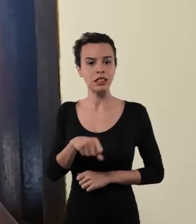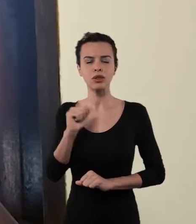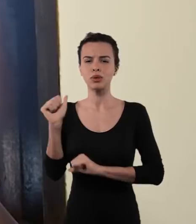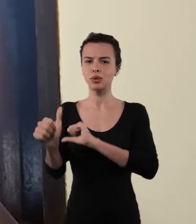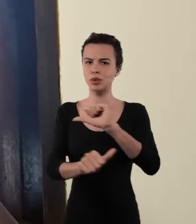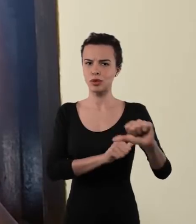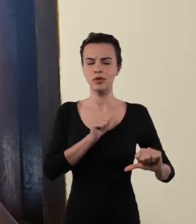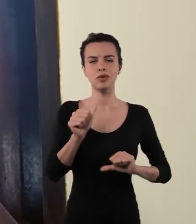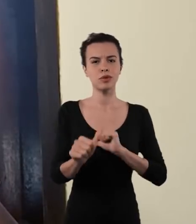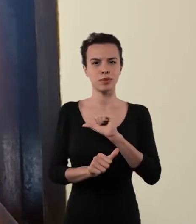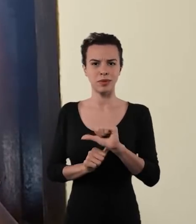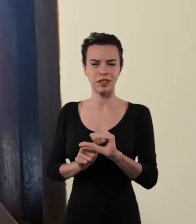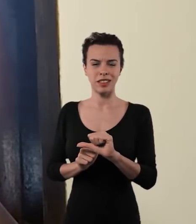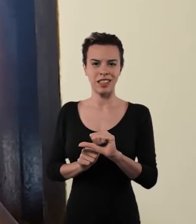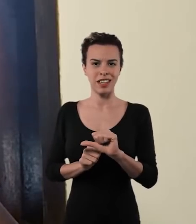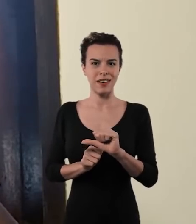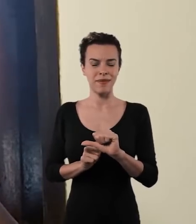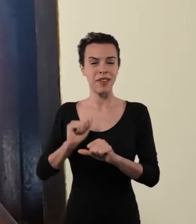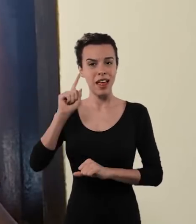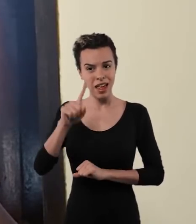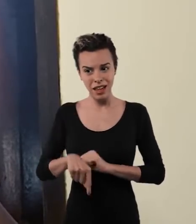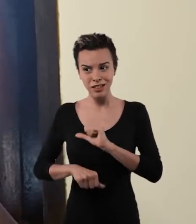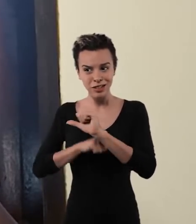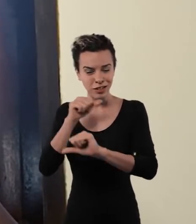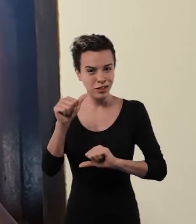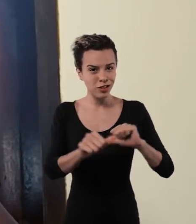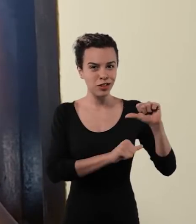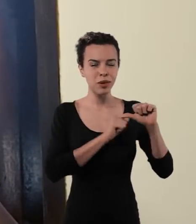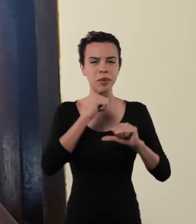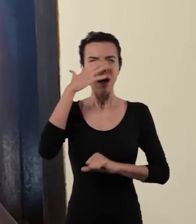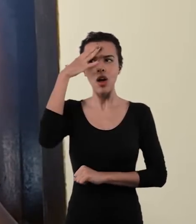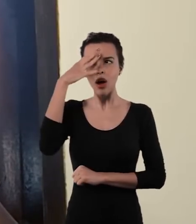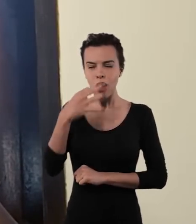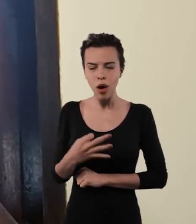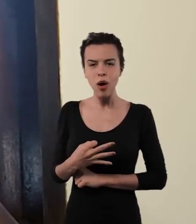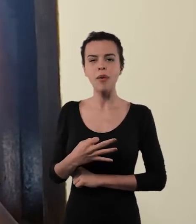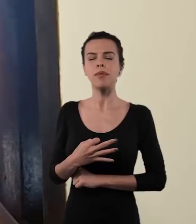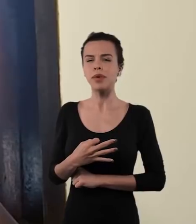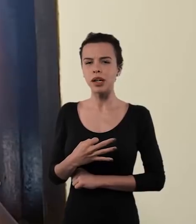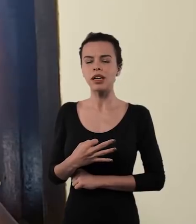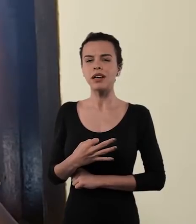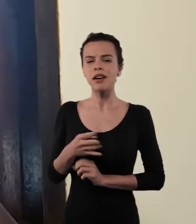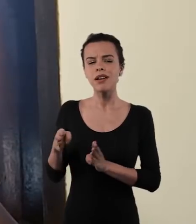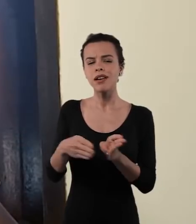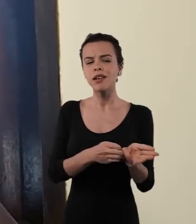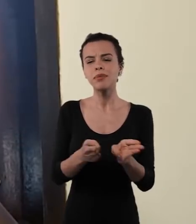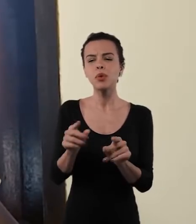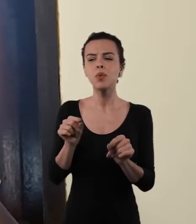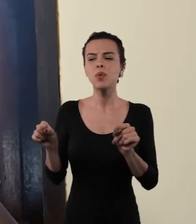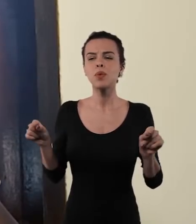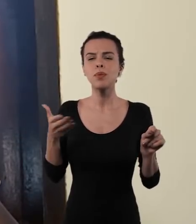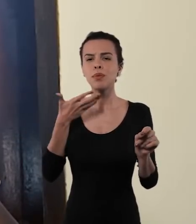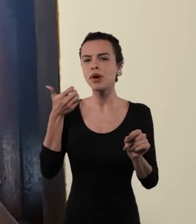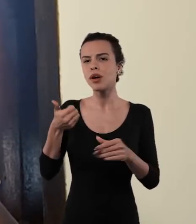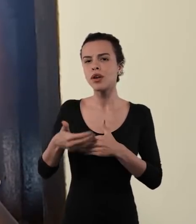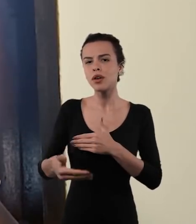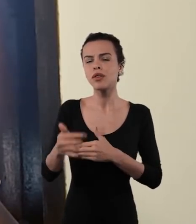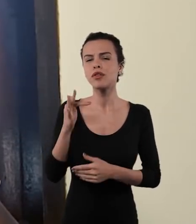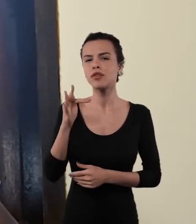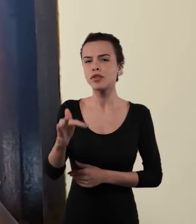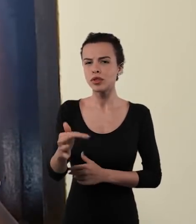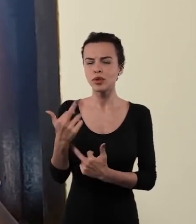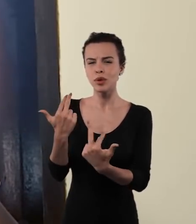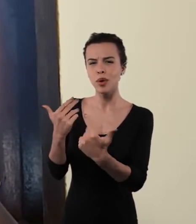sim, de transformação. Um mecanismo, sim, para a gente compreender quais são os melhores caminhos para um